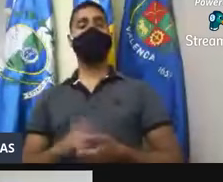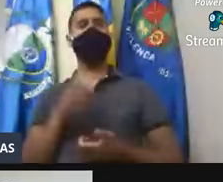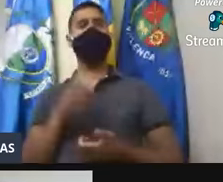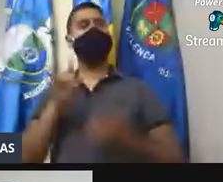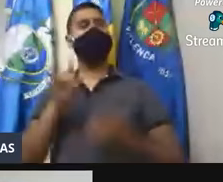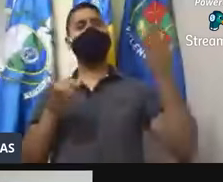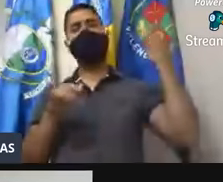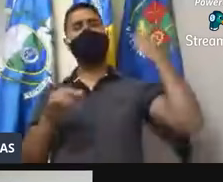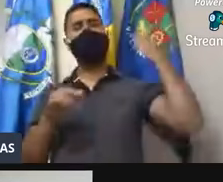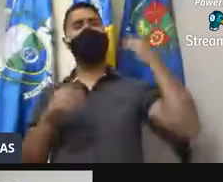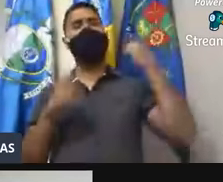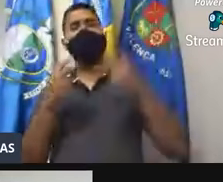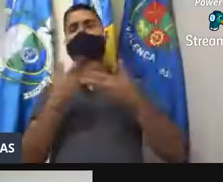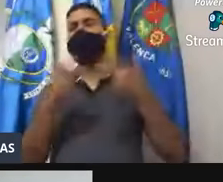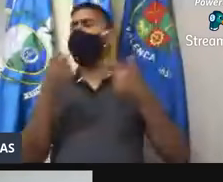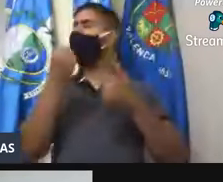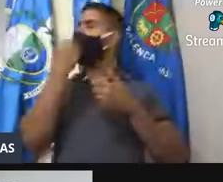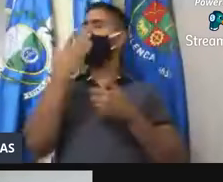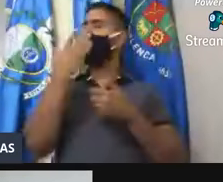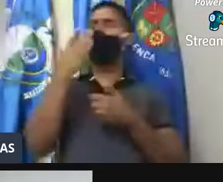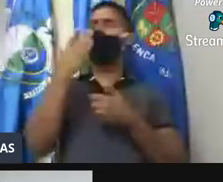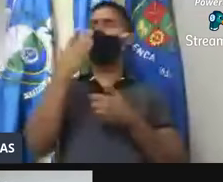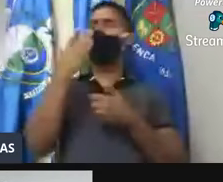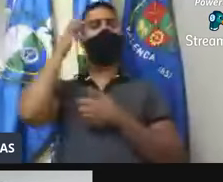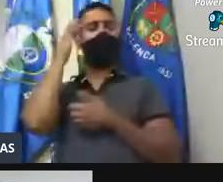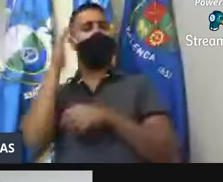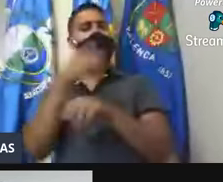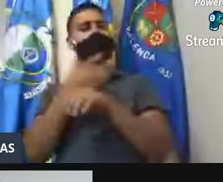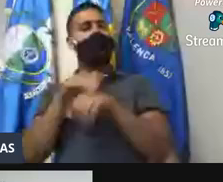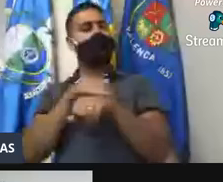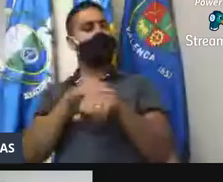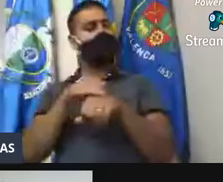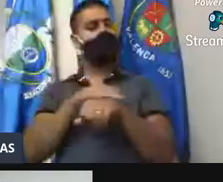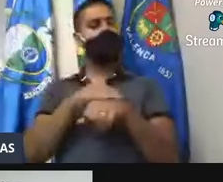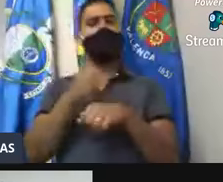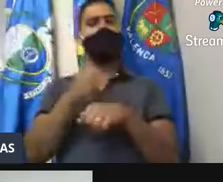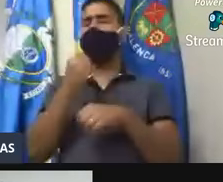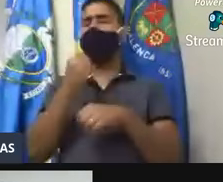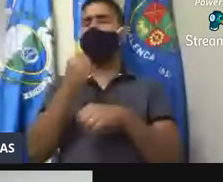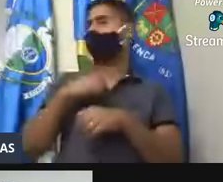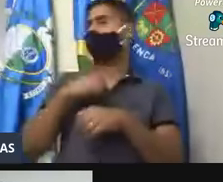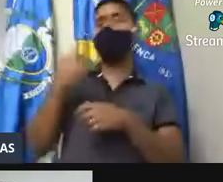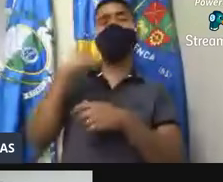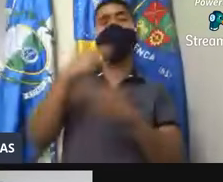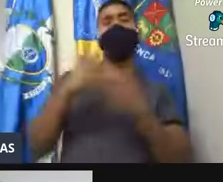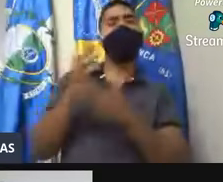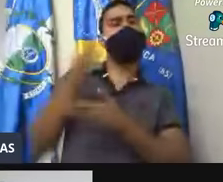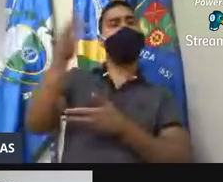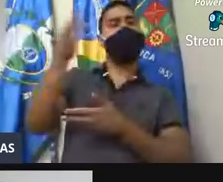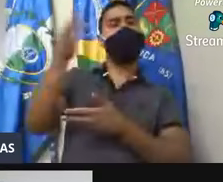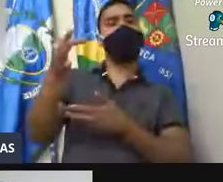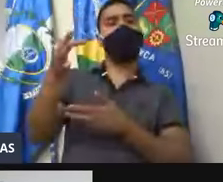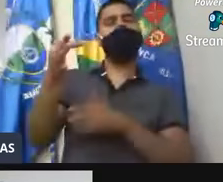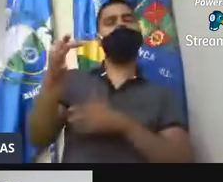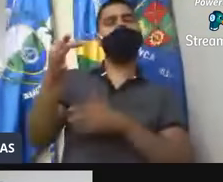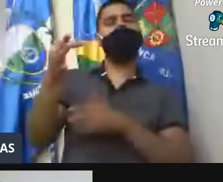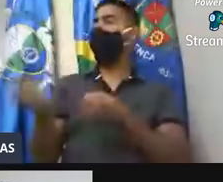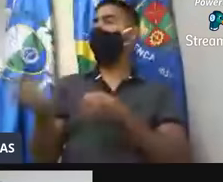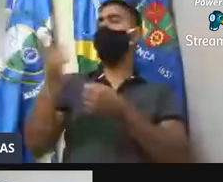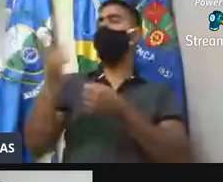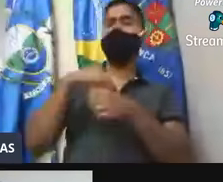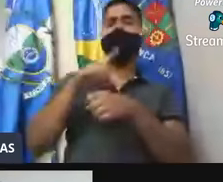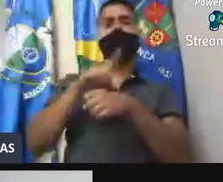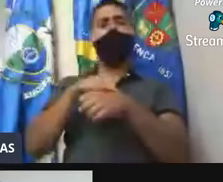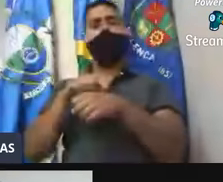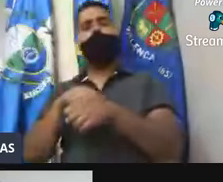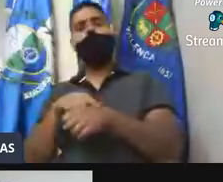as coisas fluíram bem, a gente achou que a conversa ia ser uma conversa frutífera, ou seja, começou a retomar uns horários, né, a